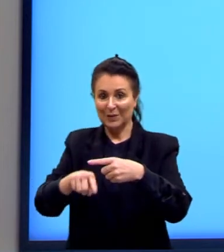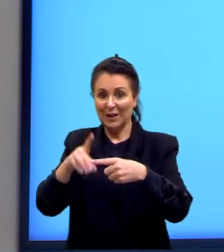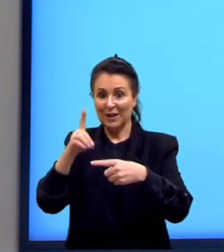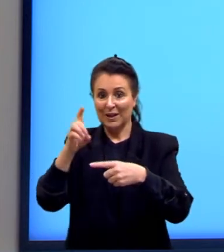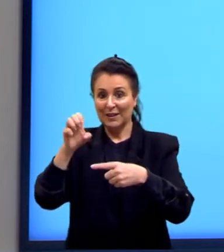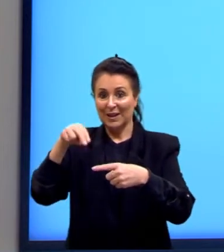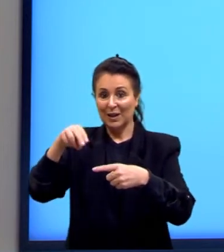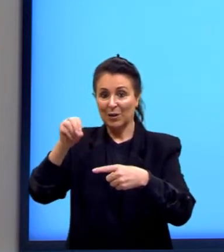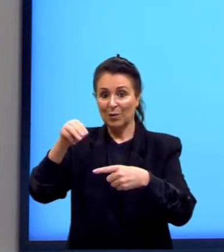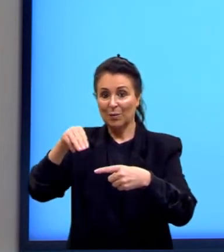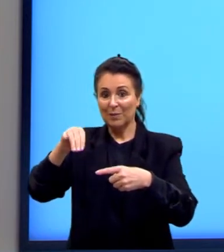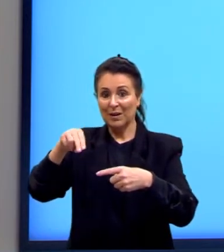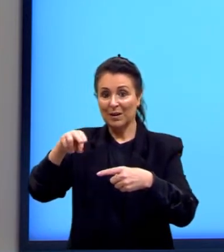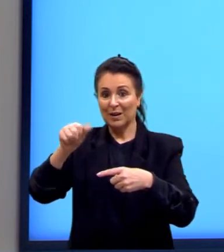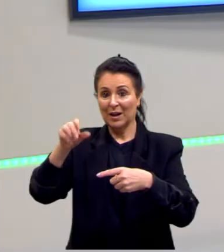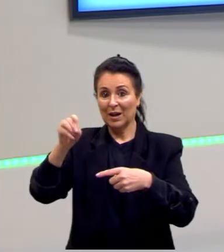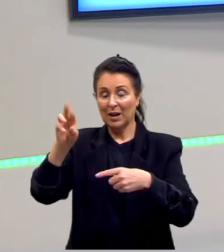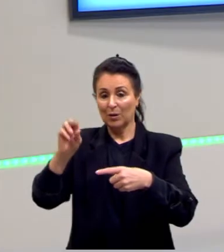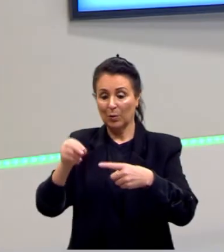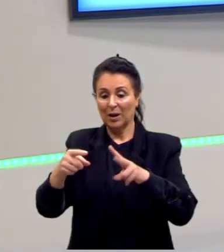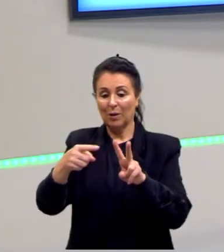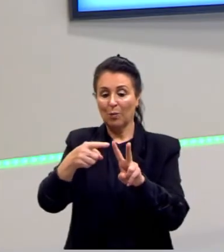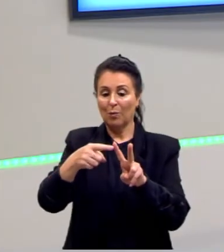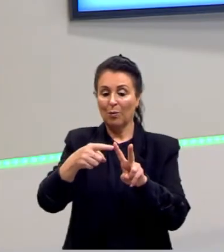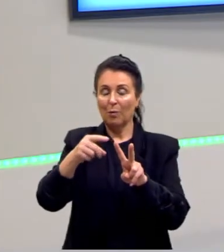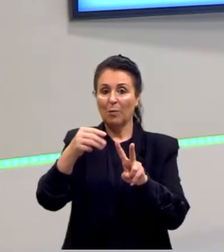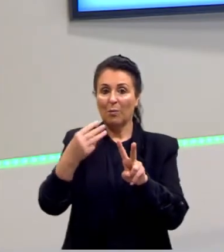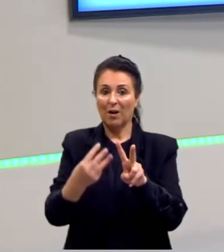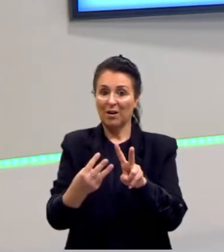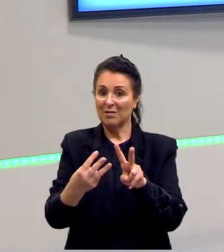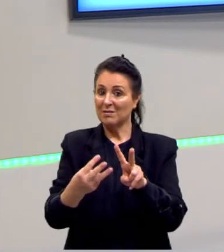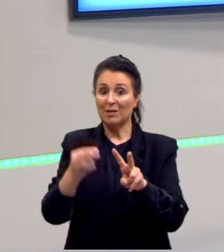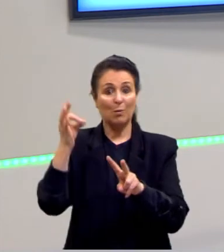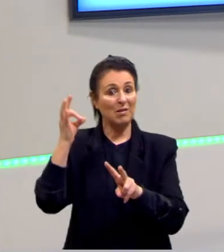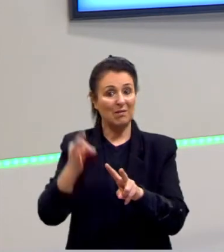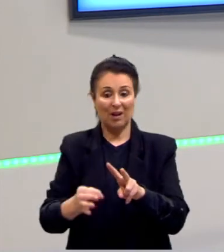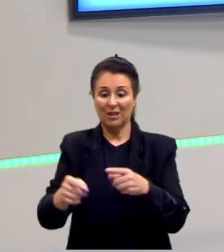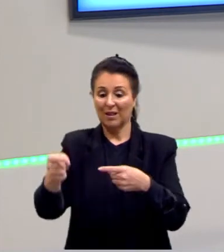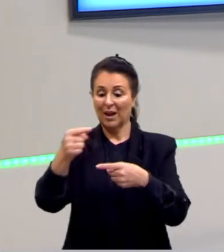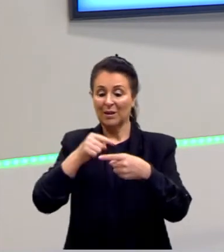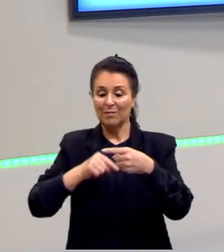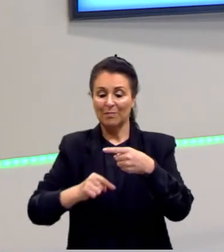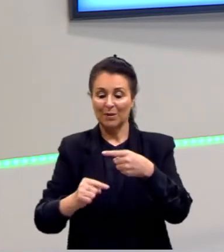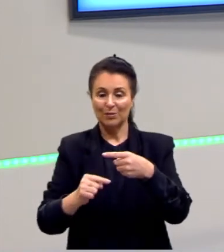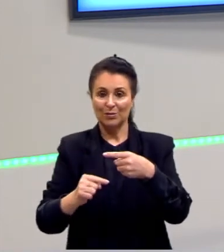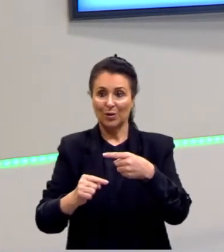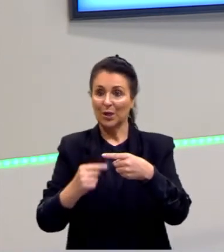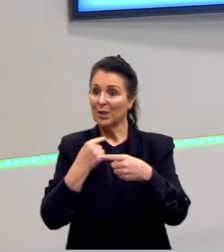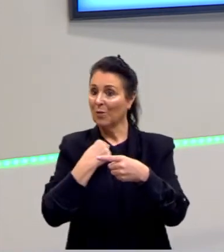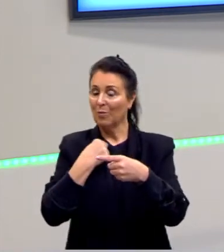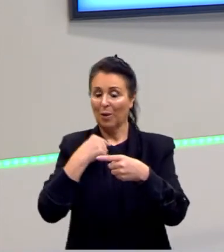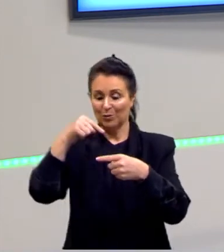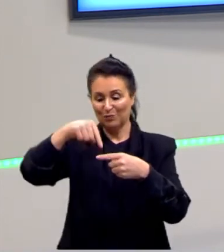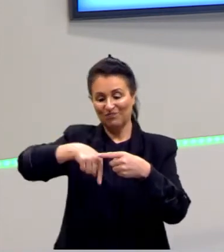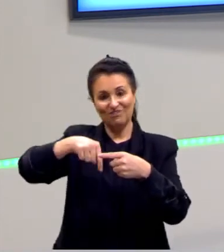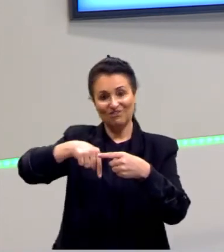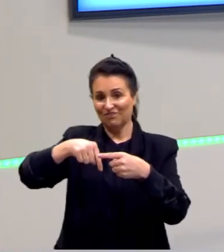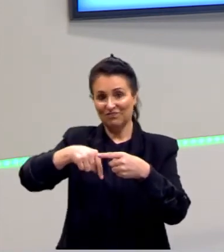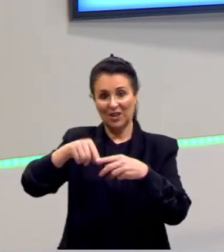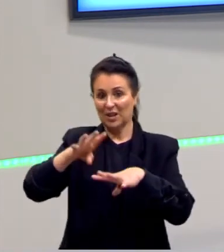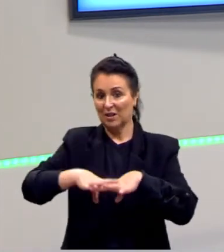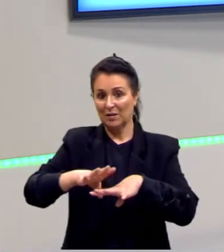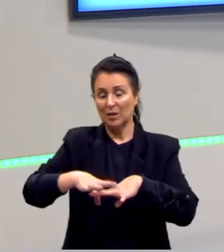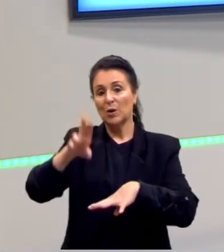seja, uma raiz que não é exata no denominador. Isso não pode acontecer na matemática. E daí, nós